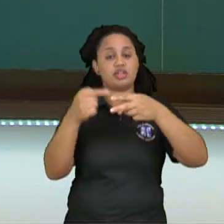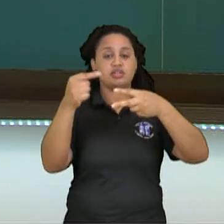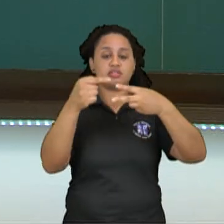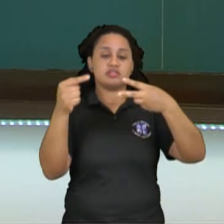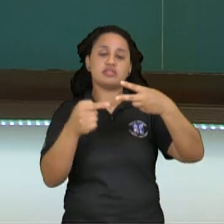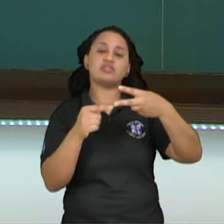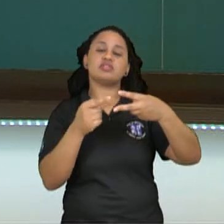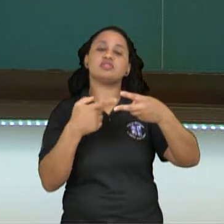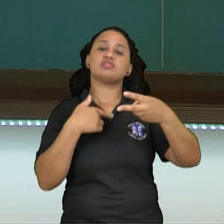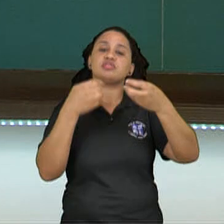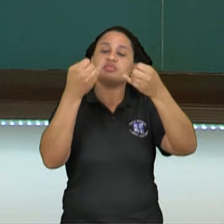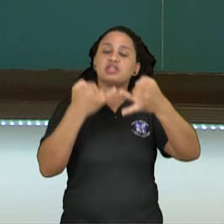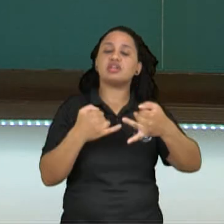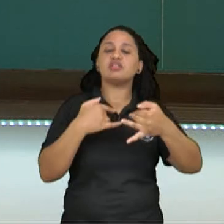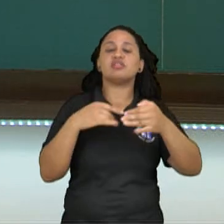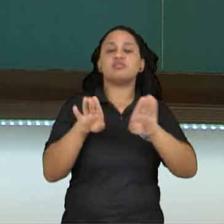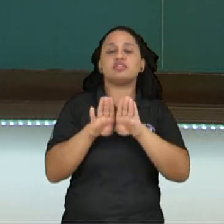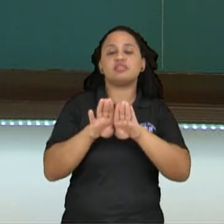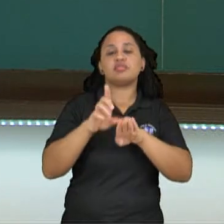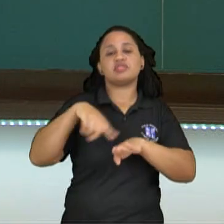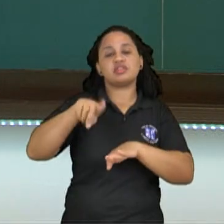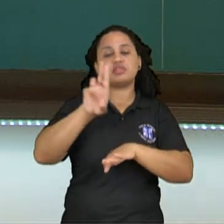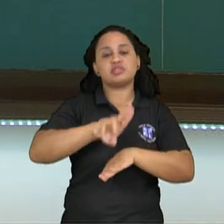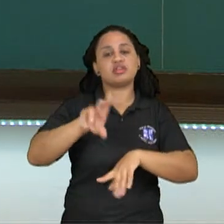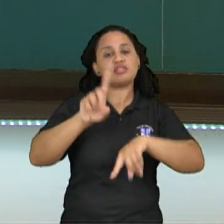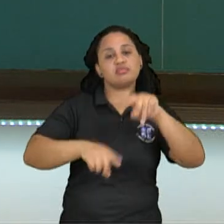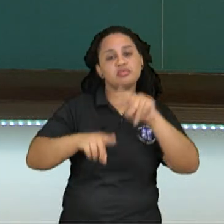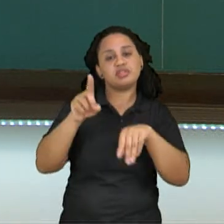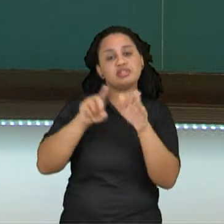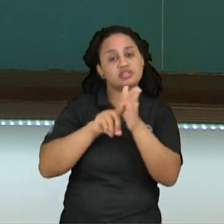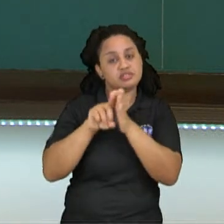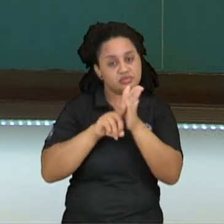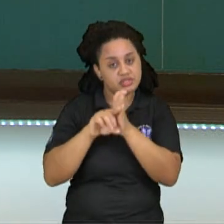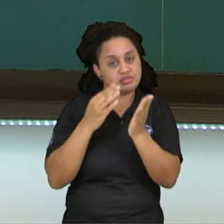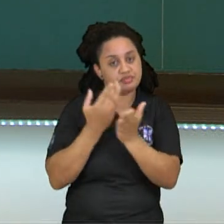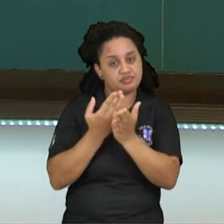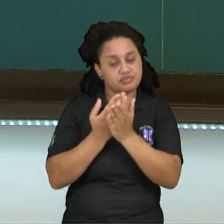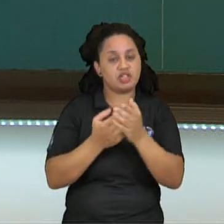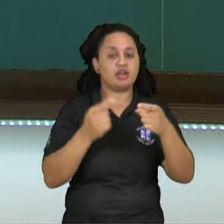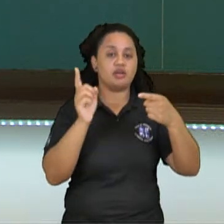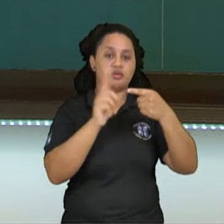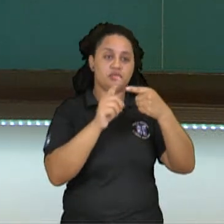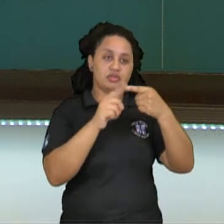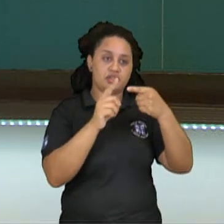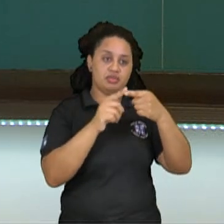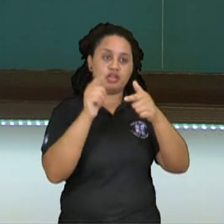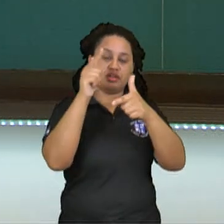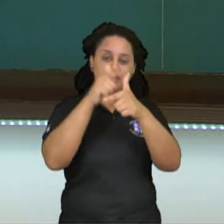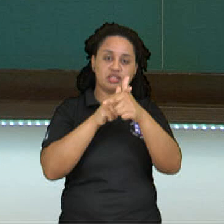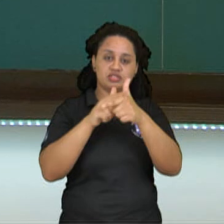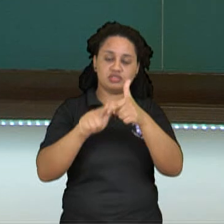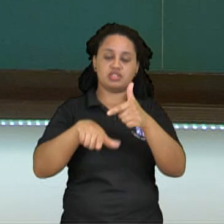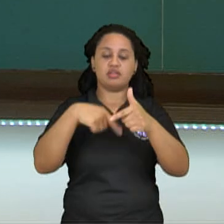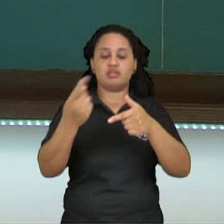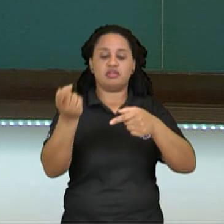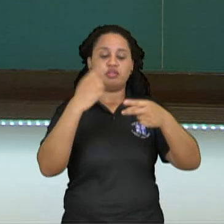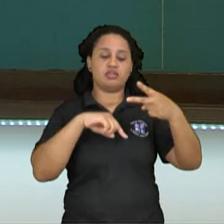pesquisa para vocês, de estudo. O primeiro passo, o segundo passo, a divisão e